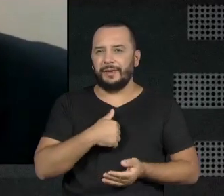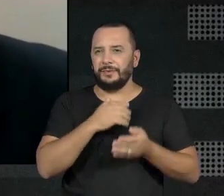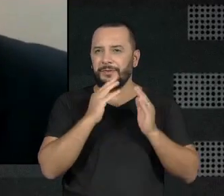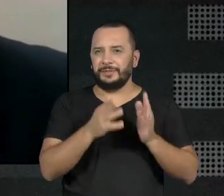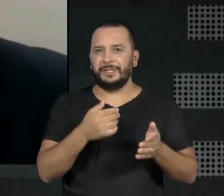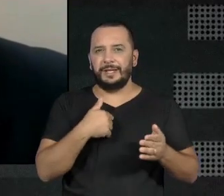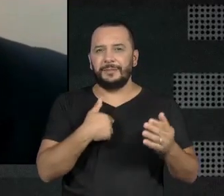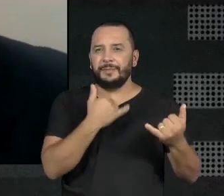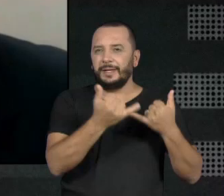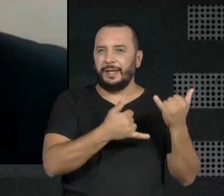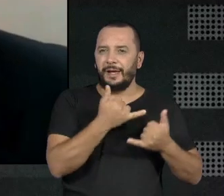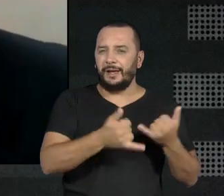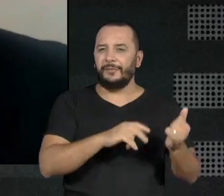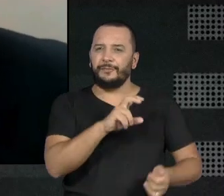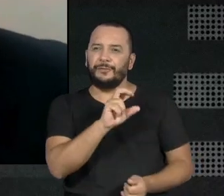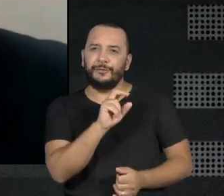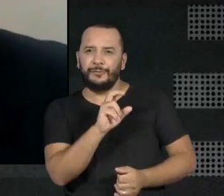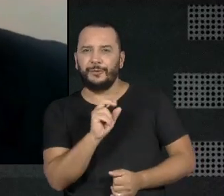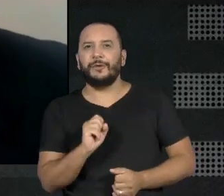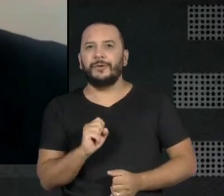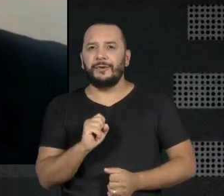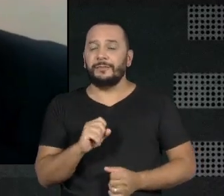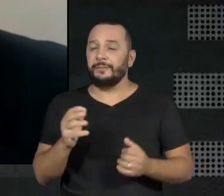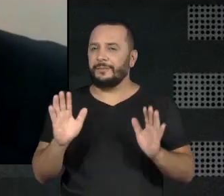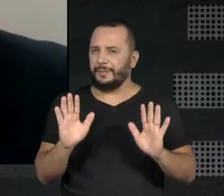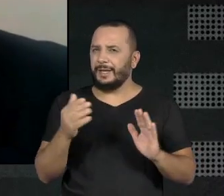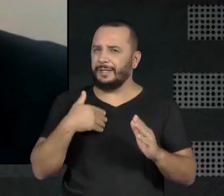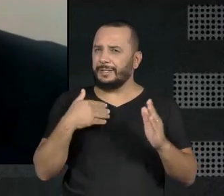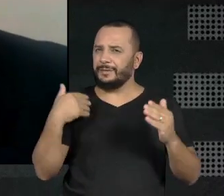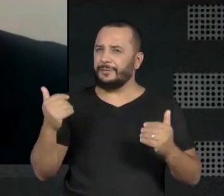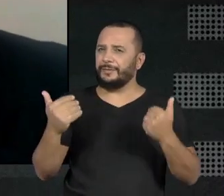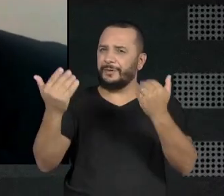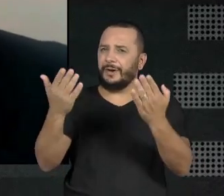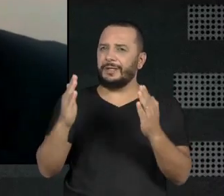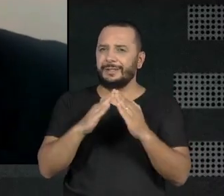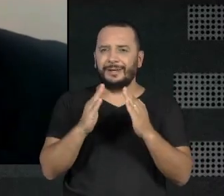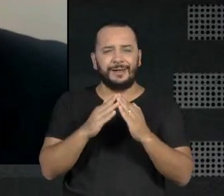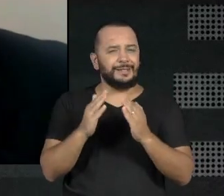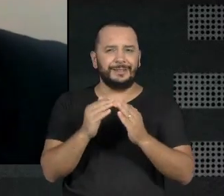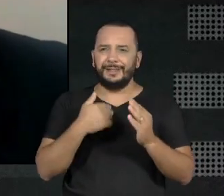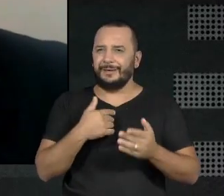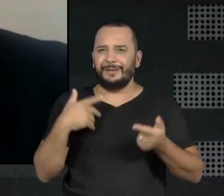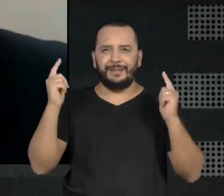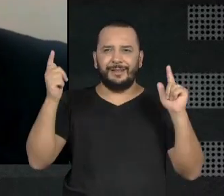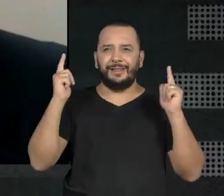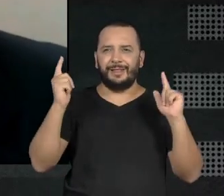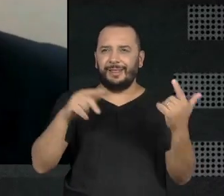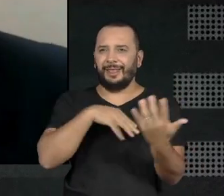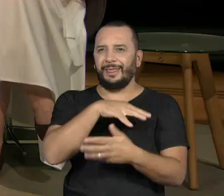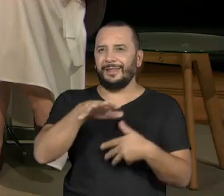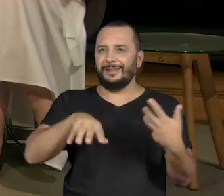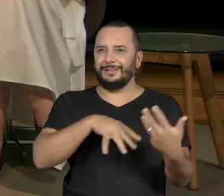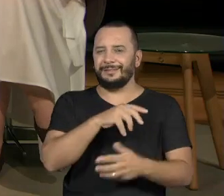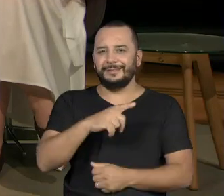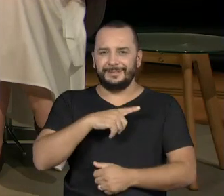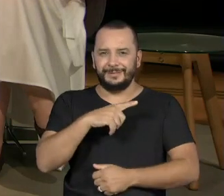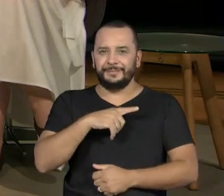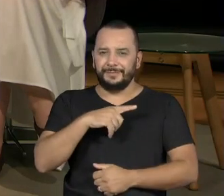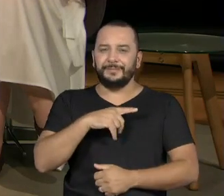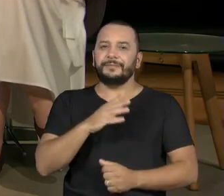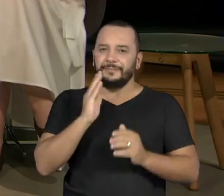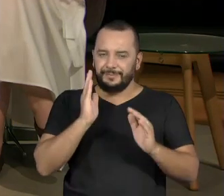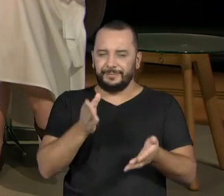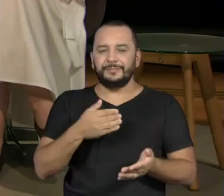nós somos muito pobres, você tem que ser... Agora, fora de casa, eu fui muito levado. No colégio também. Tanto que eu repeti, foi um